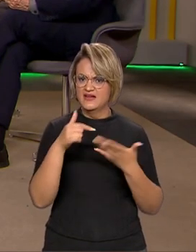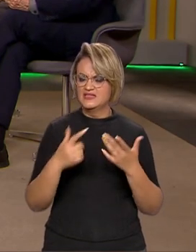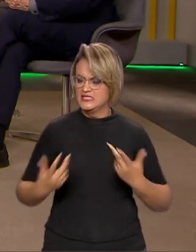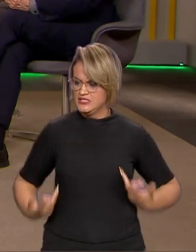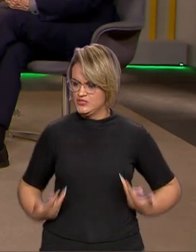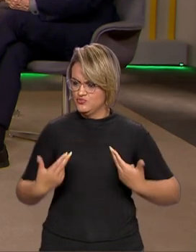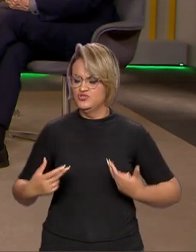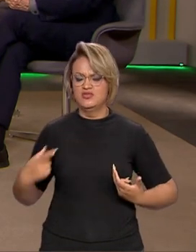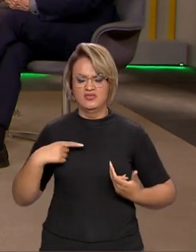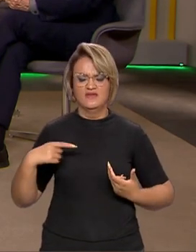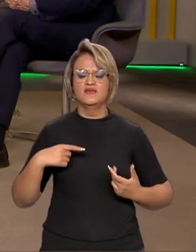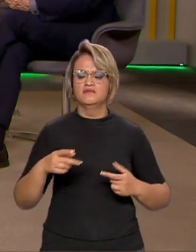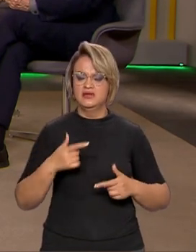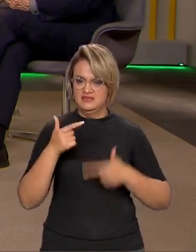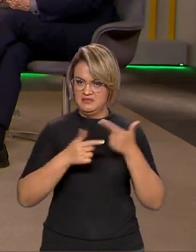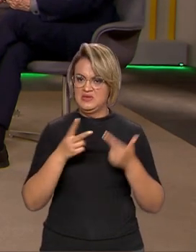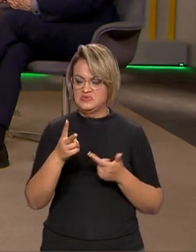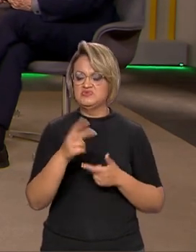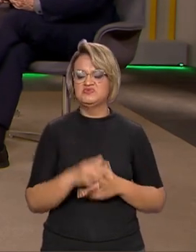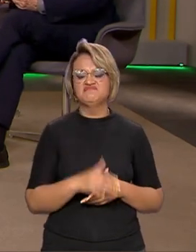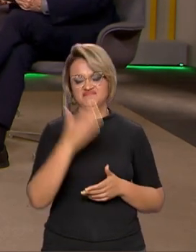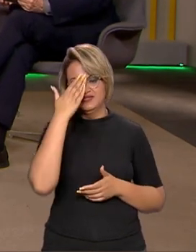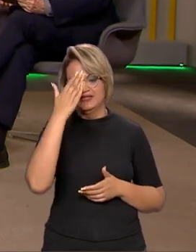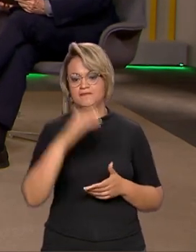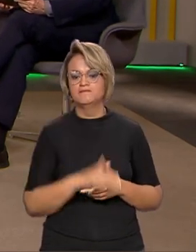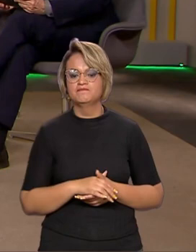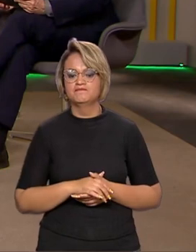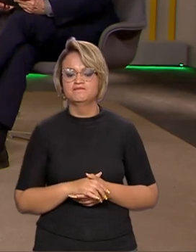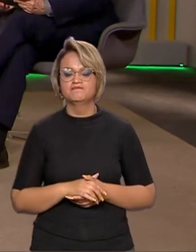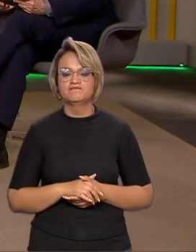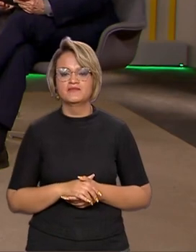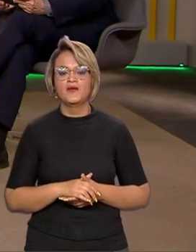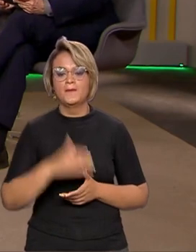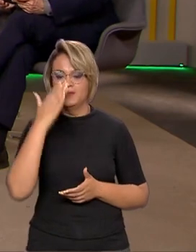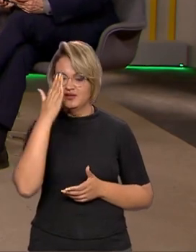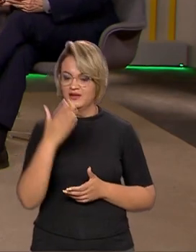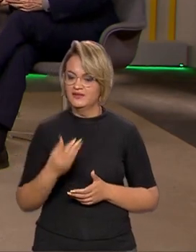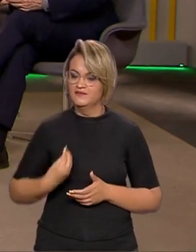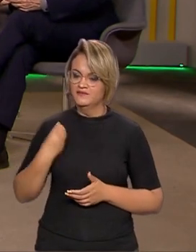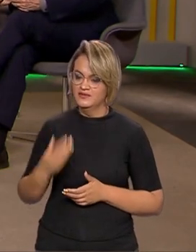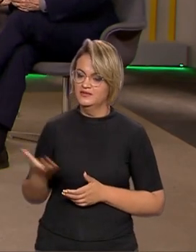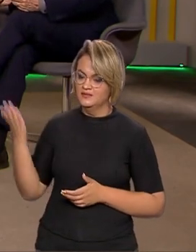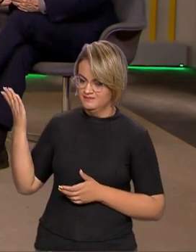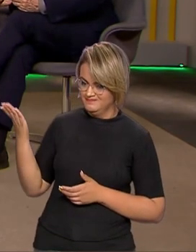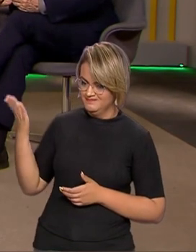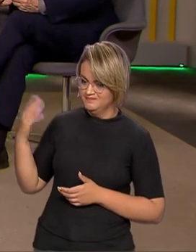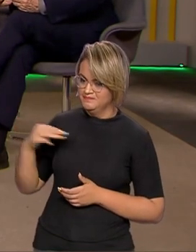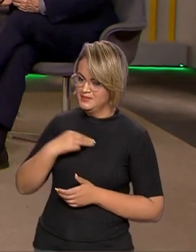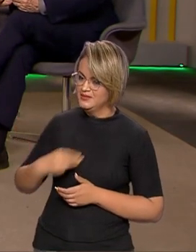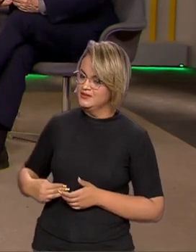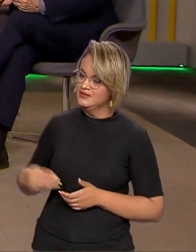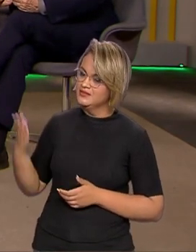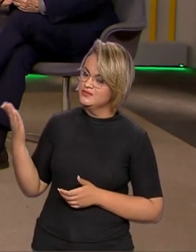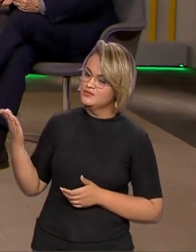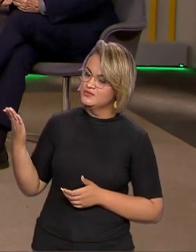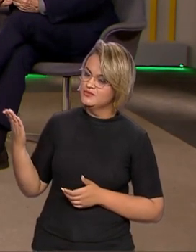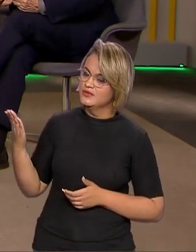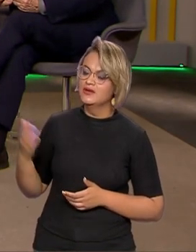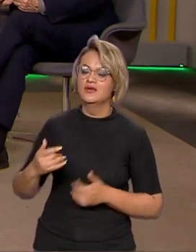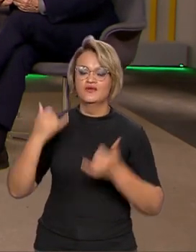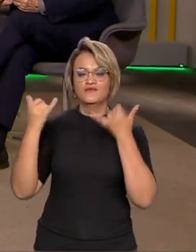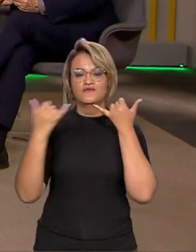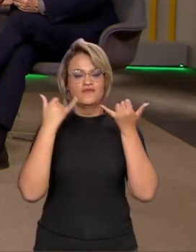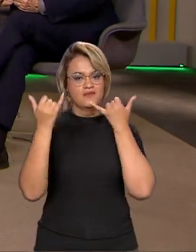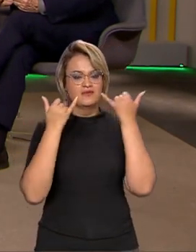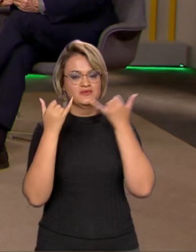agenda cheia do presidente, hein? Obrigada. E a gente aproveita para agradecer, então, a sua participação aqui, que nos deu mais informação